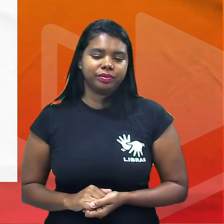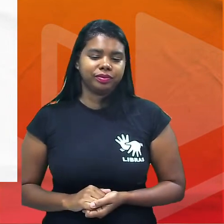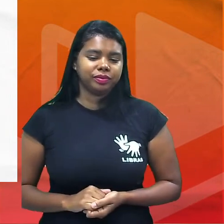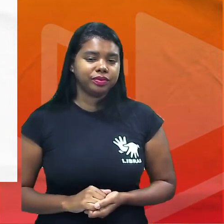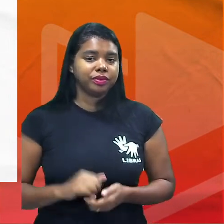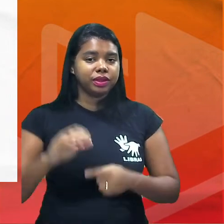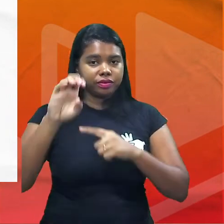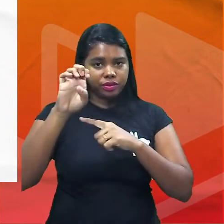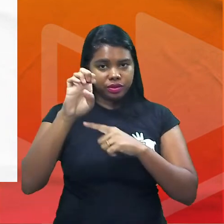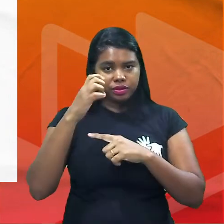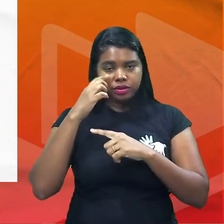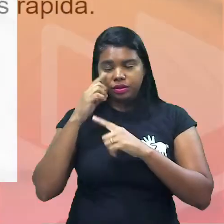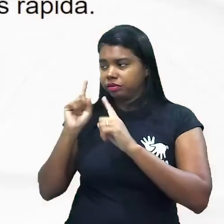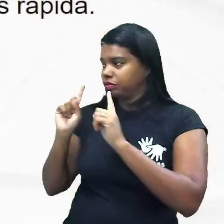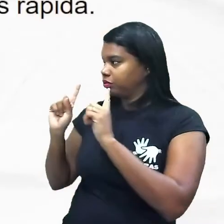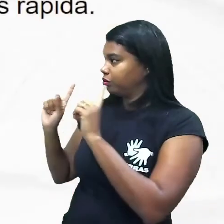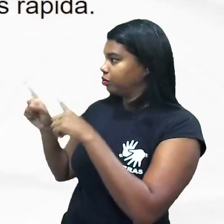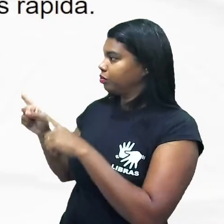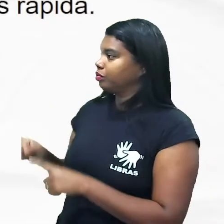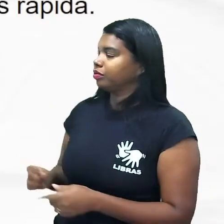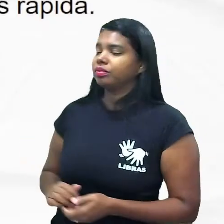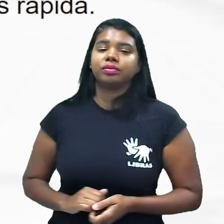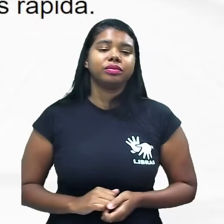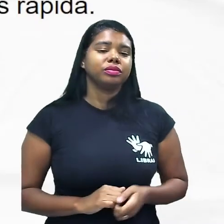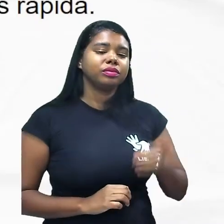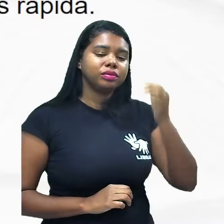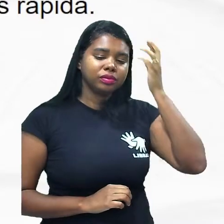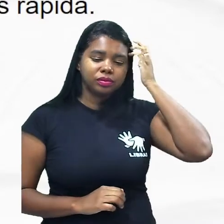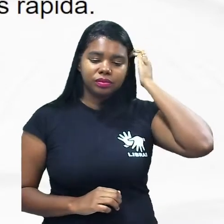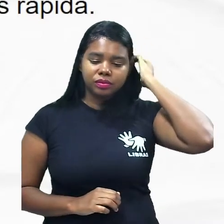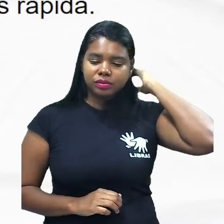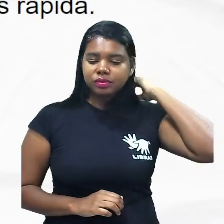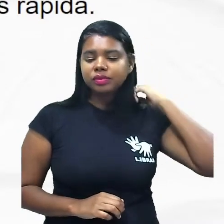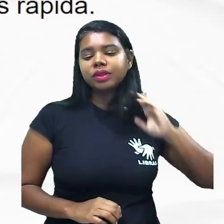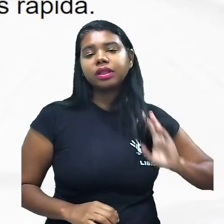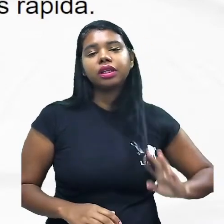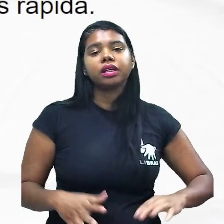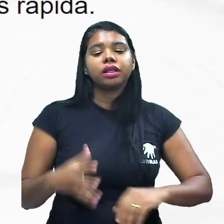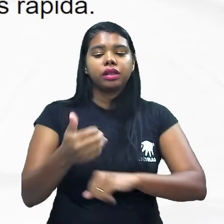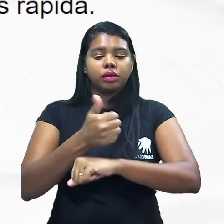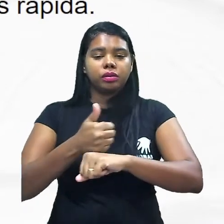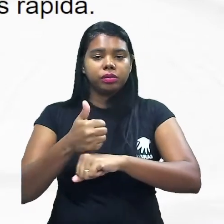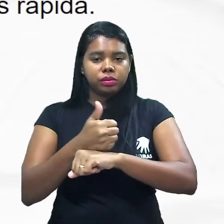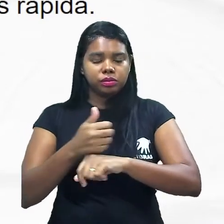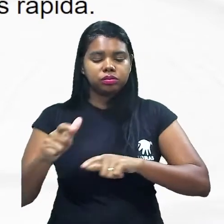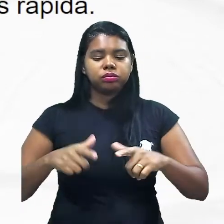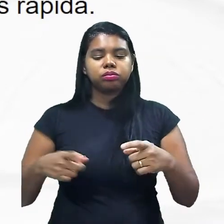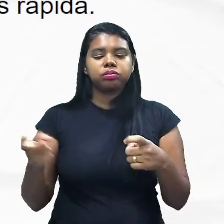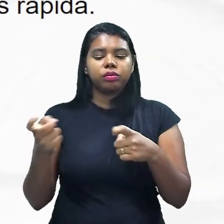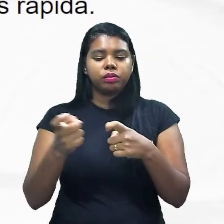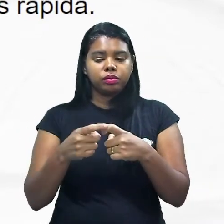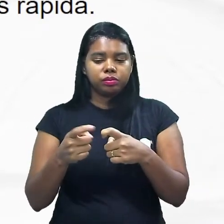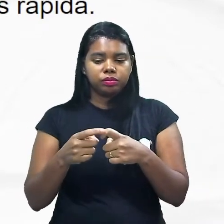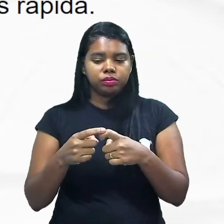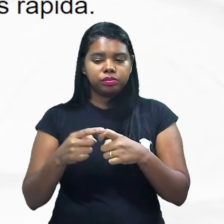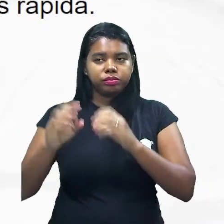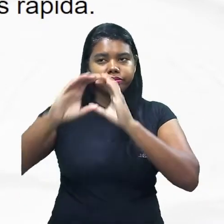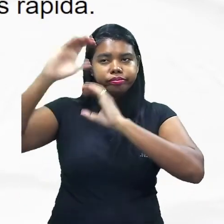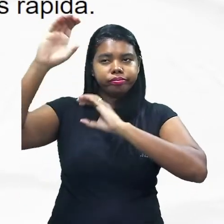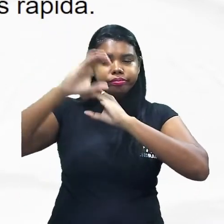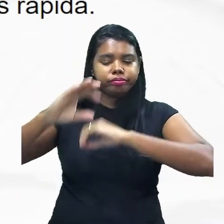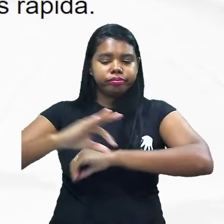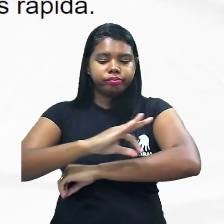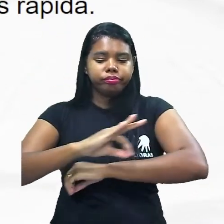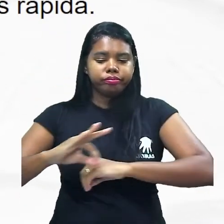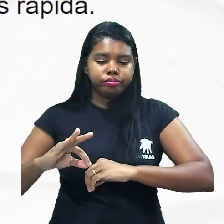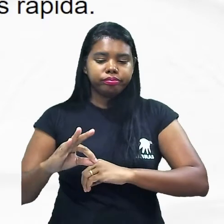E vê o que ele diz na letra E profissões como medicina engenharia e direito são campeãs na preferência dos jovens em virtude da tradição veja